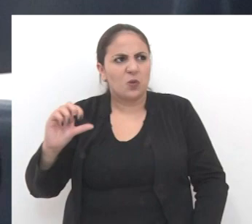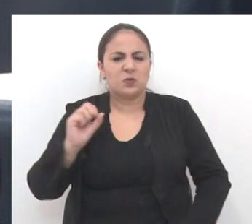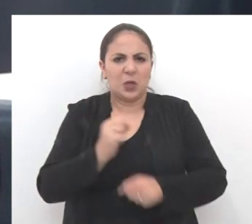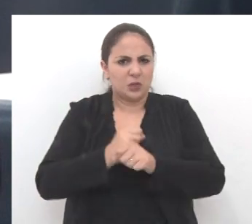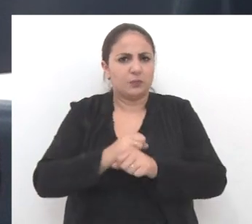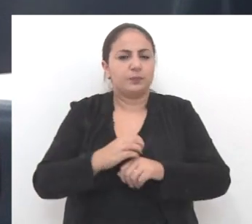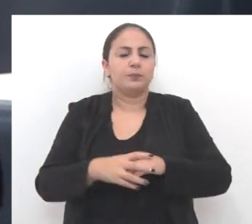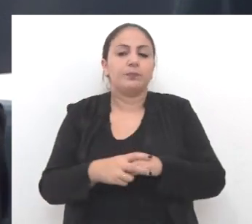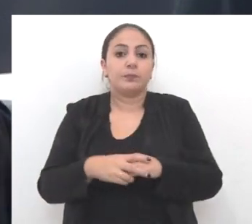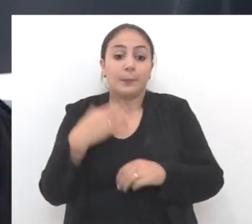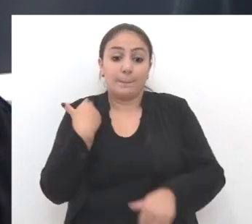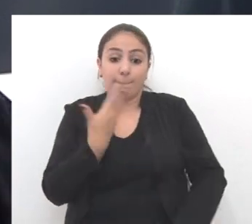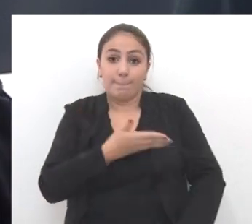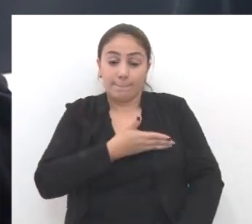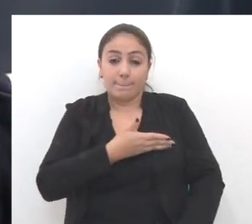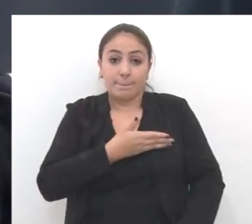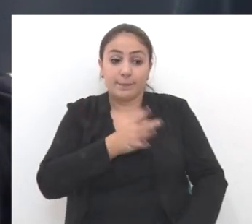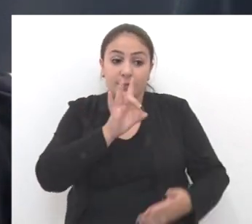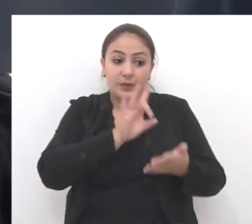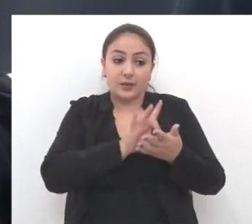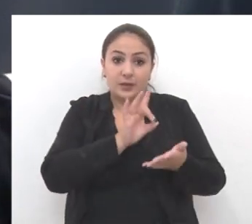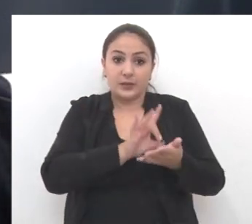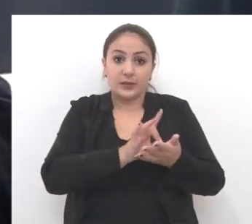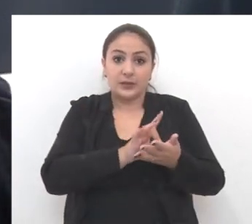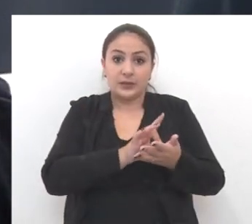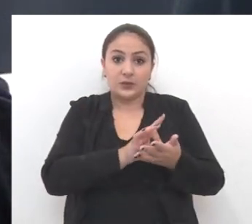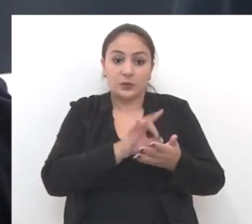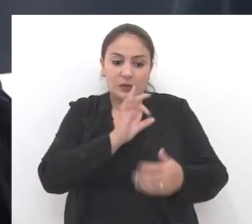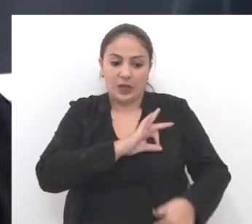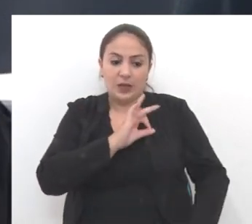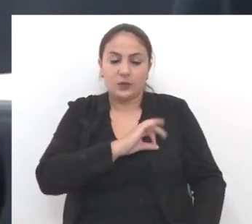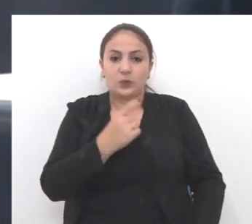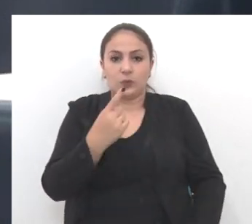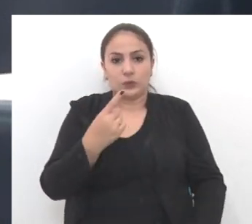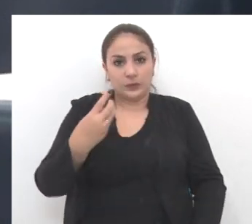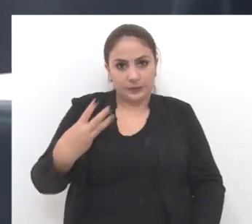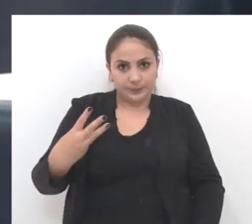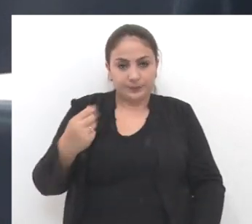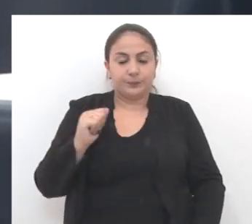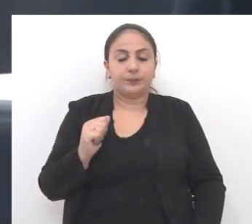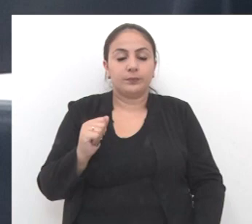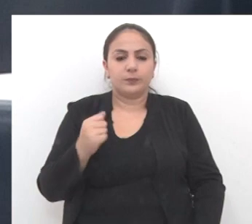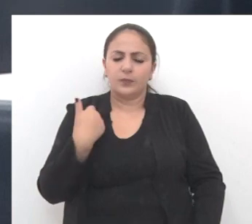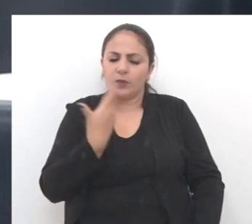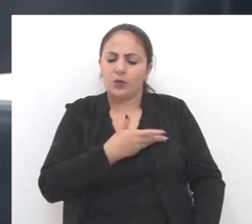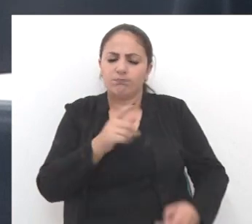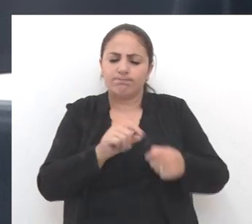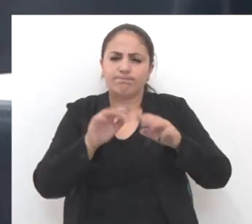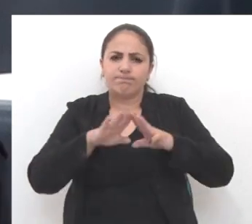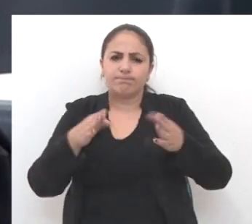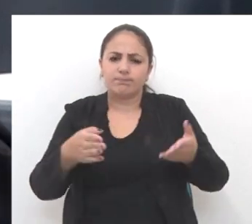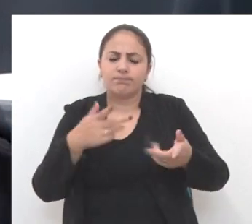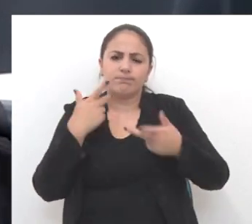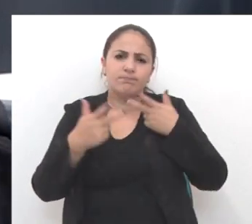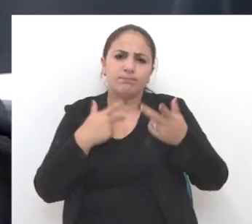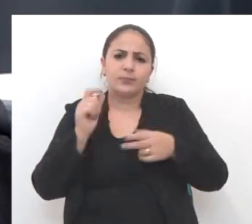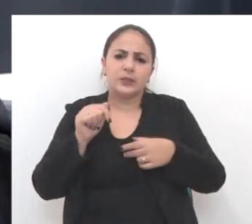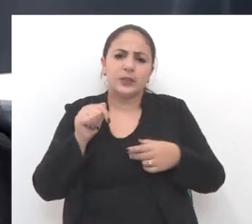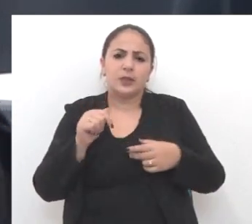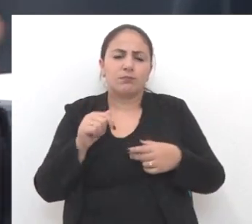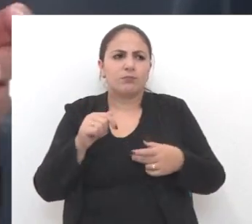nós aqui instituímos, foi instituído o 13º, e nós tivemos uma bancada aqui que